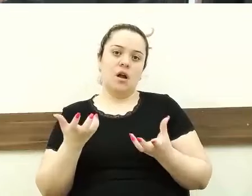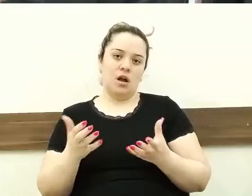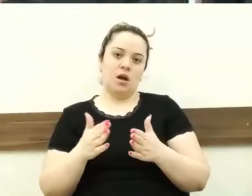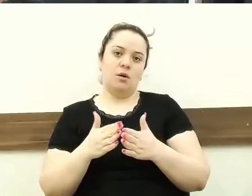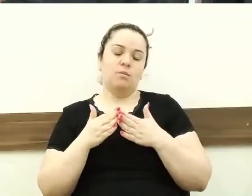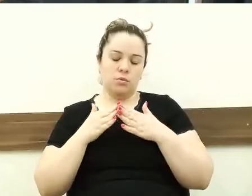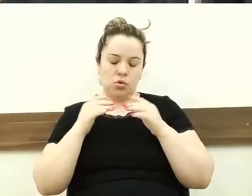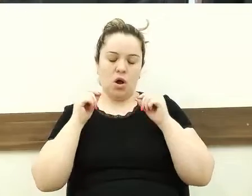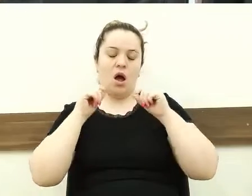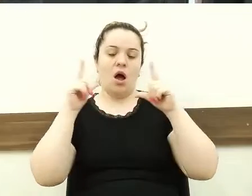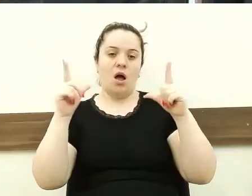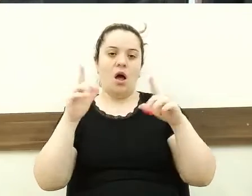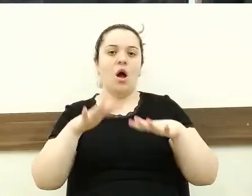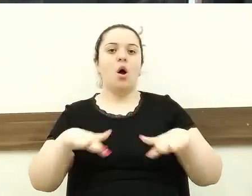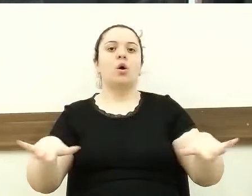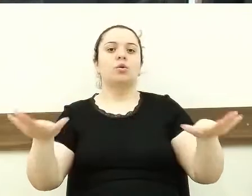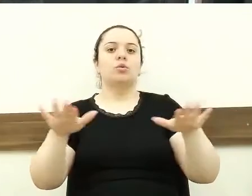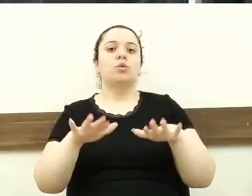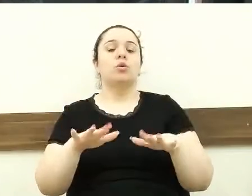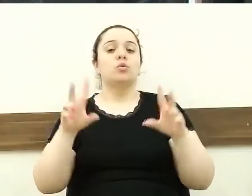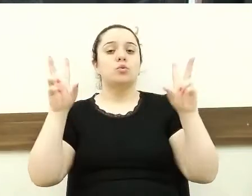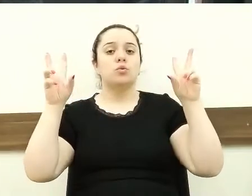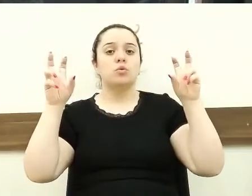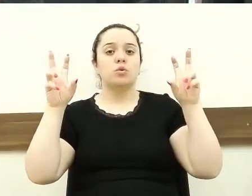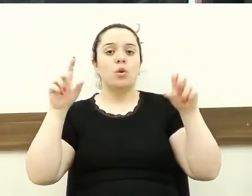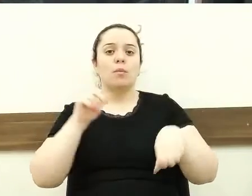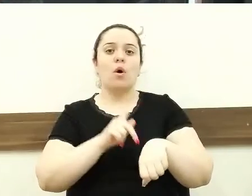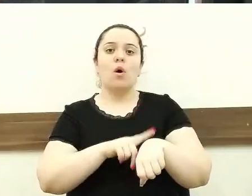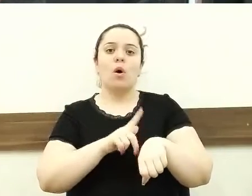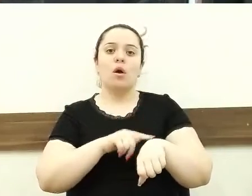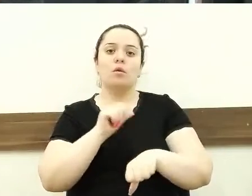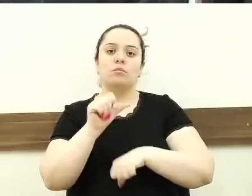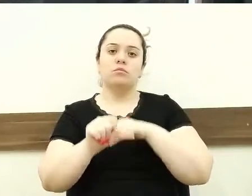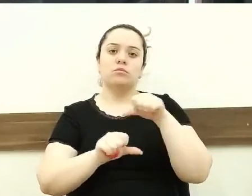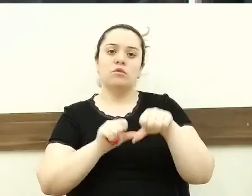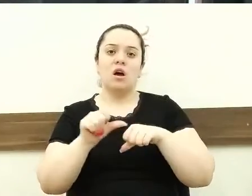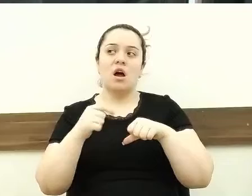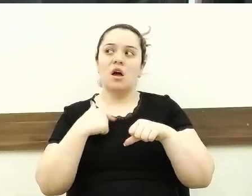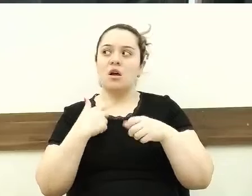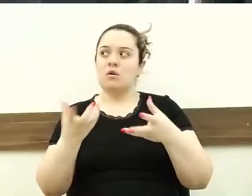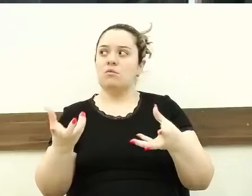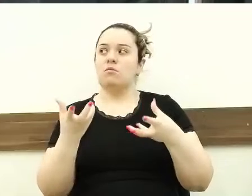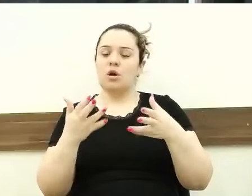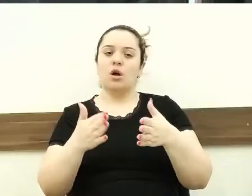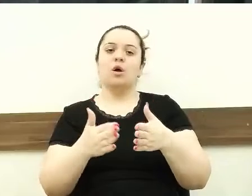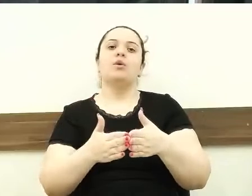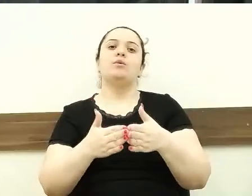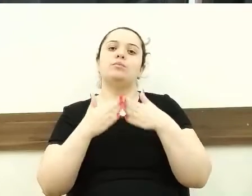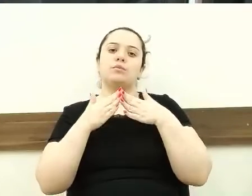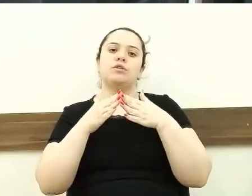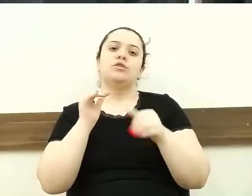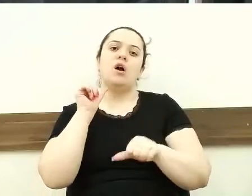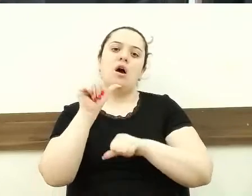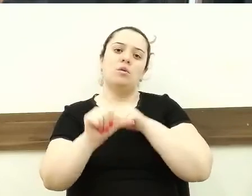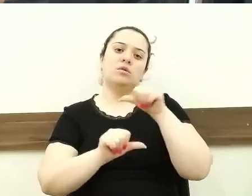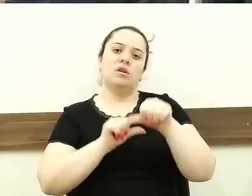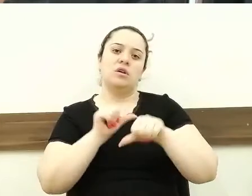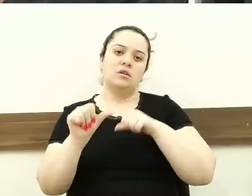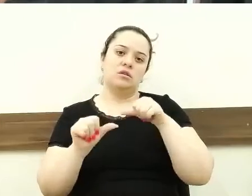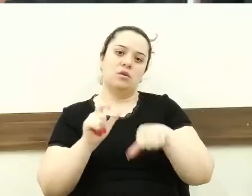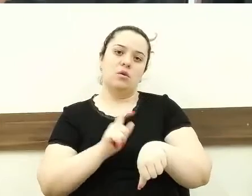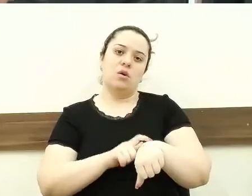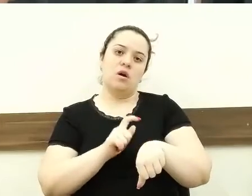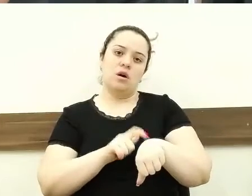aos nobres pares sobre essa questão dessa mudança. E eu quero pedir a gente alterar esse horário. E